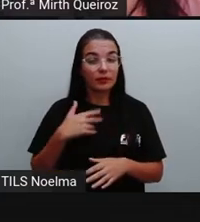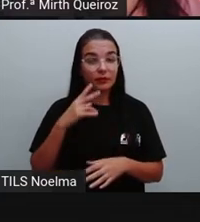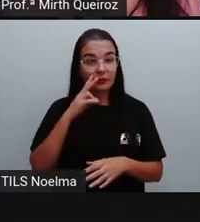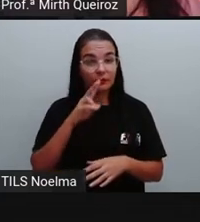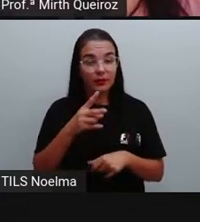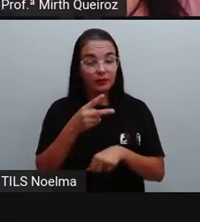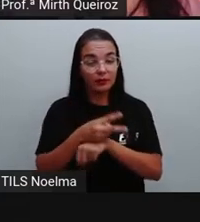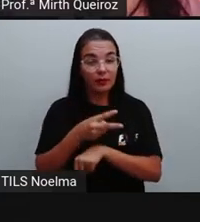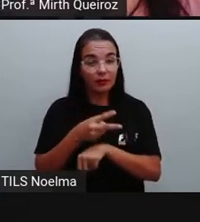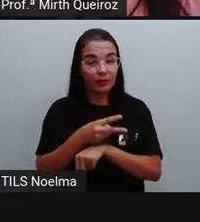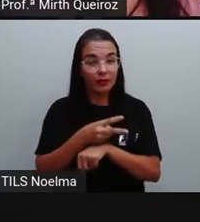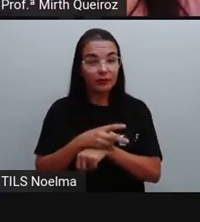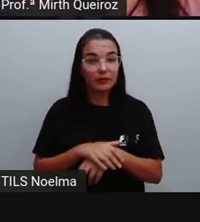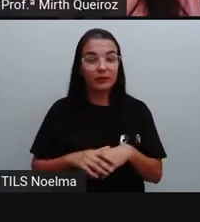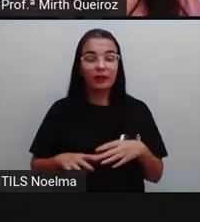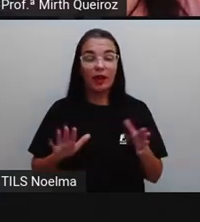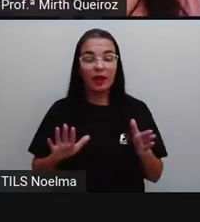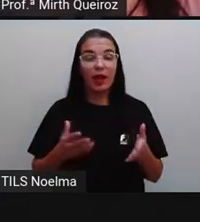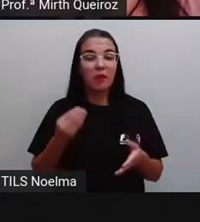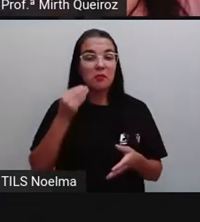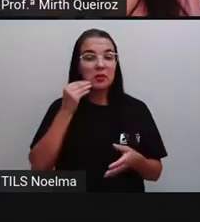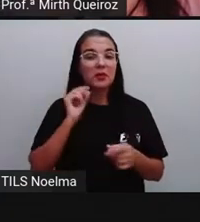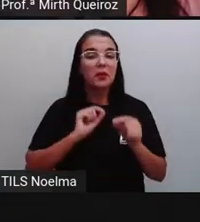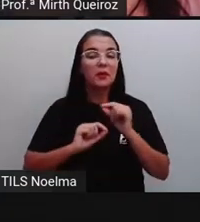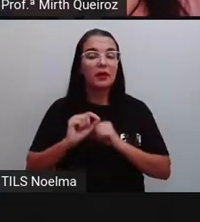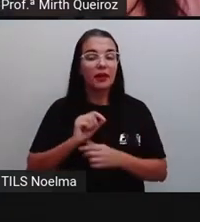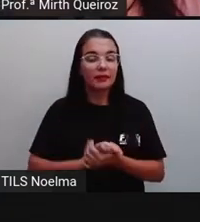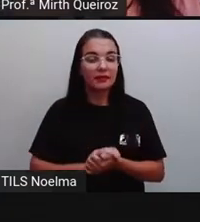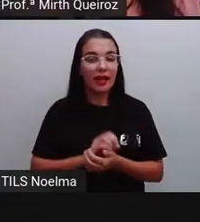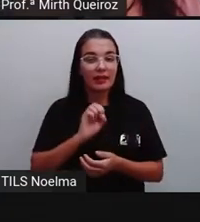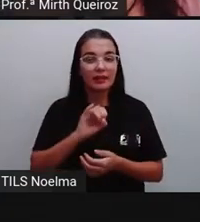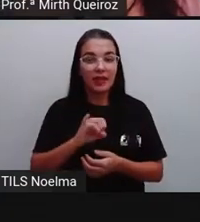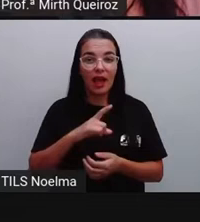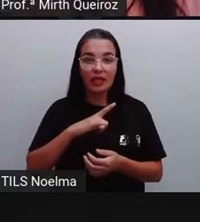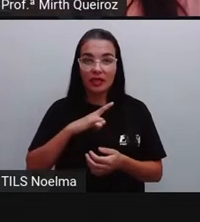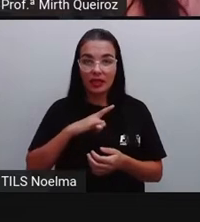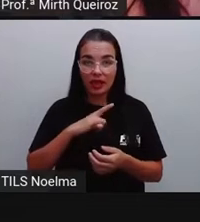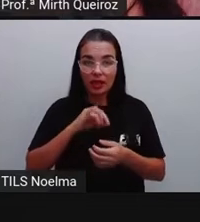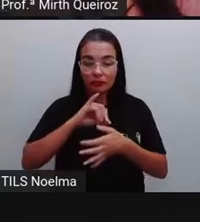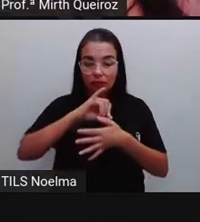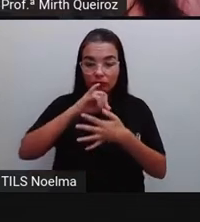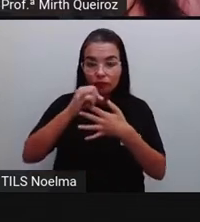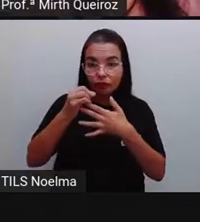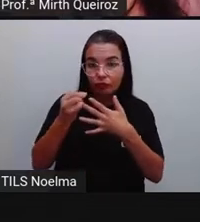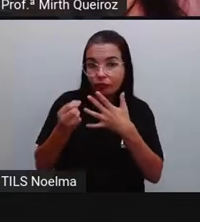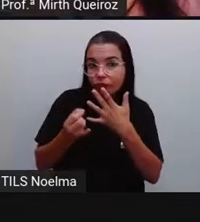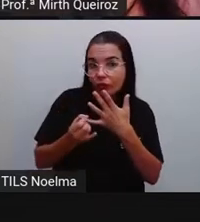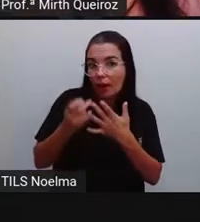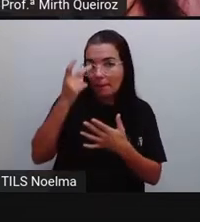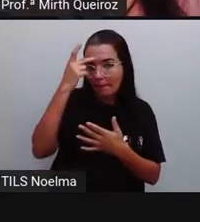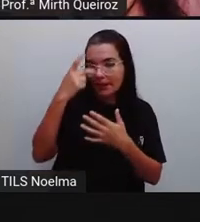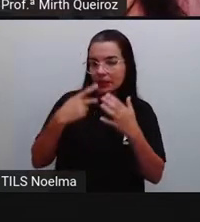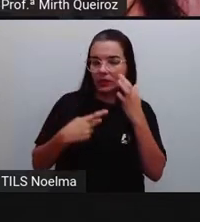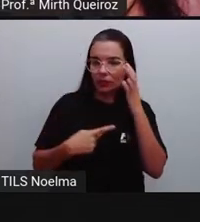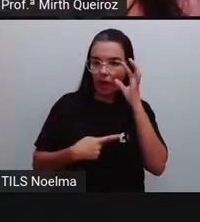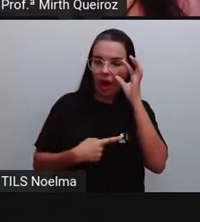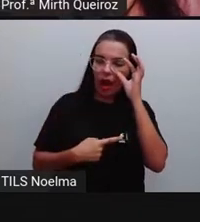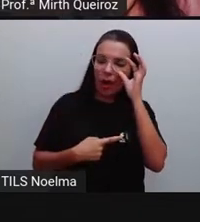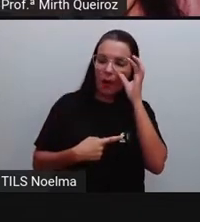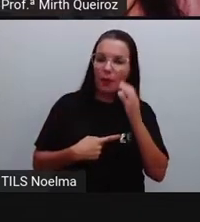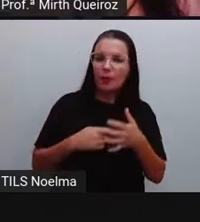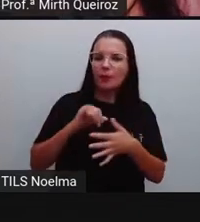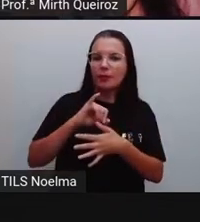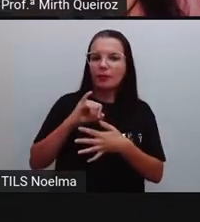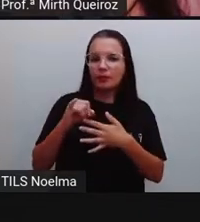vocês aí no vídeo anterior, mesmo se tratando de uma rede que é pessoal, o próprio nome já chama rede